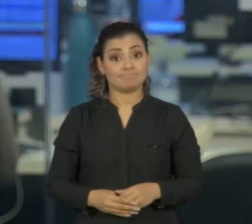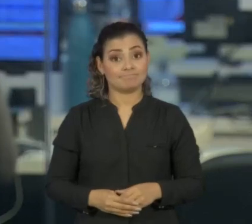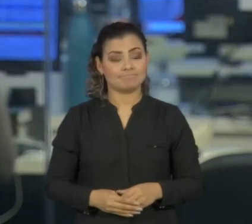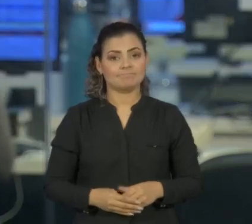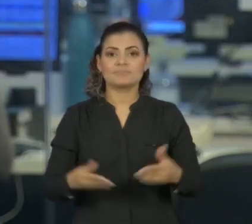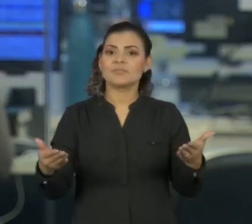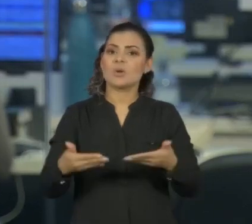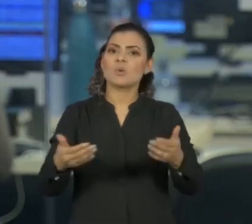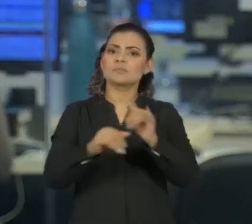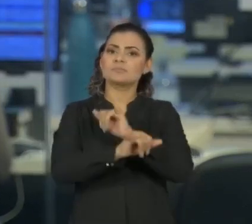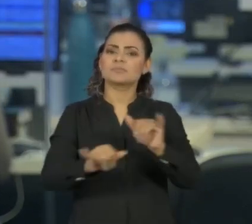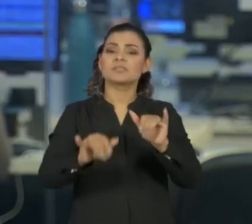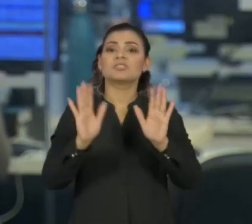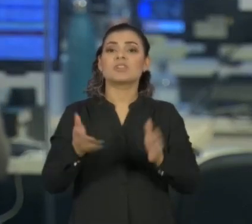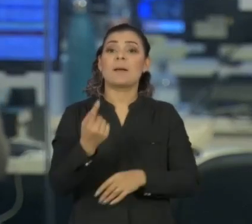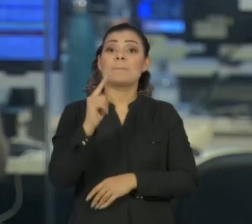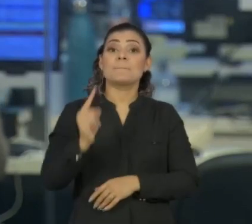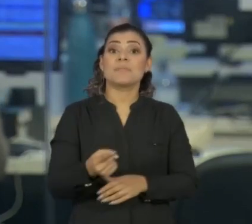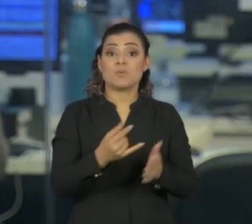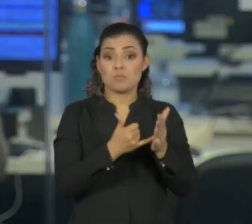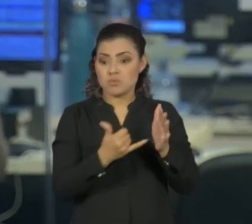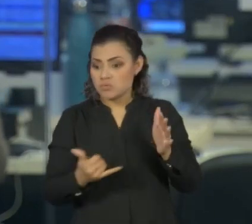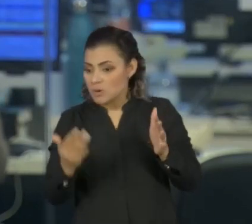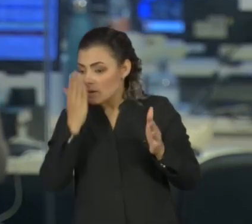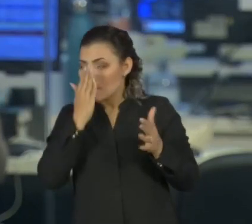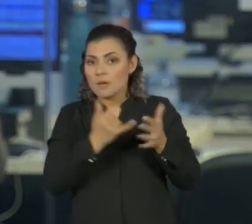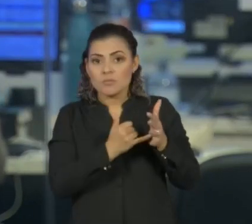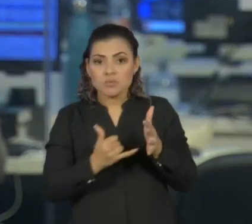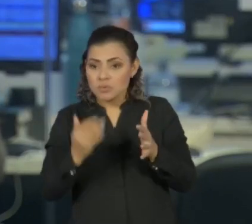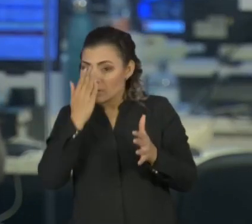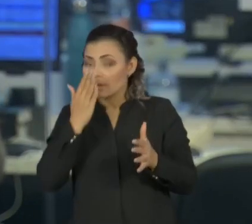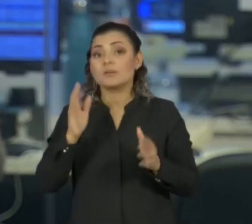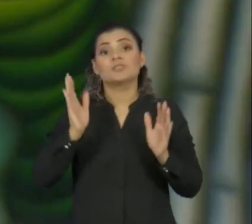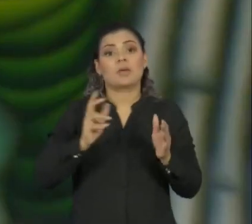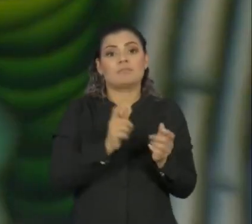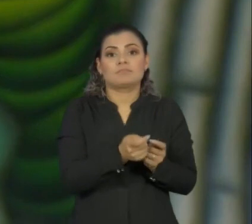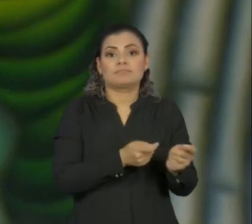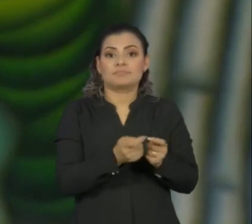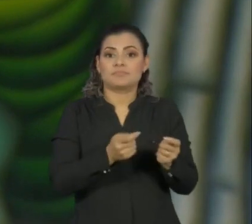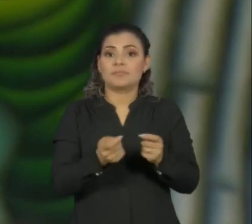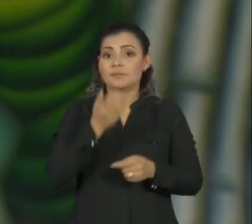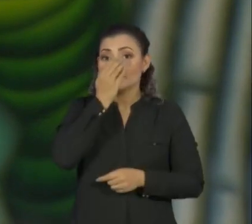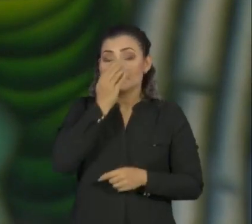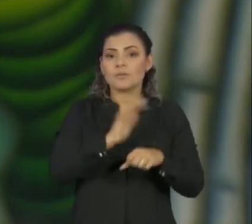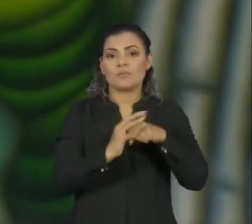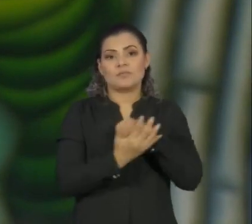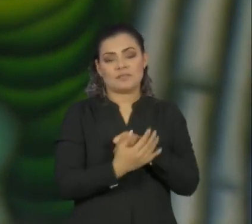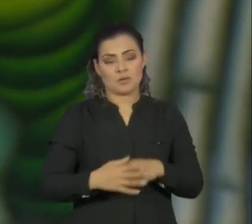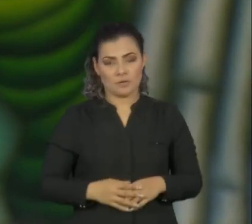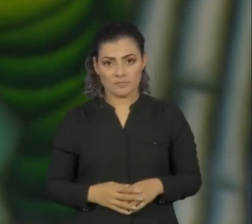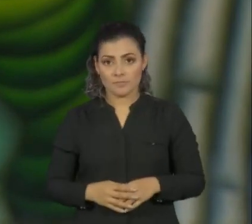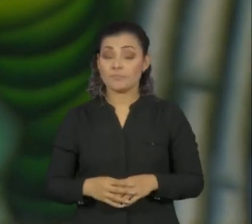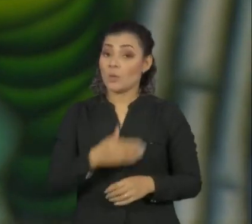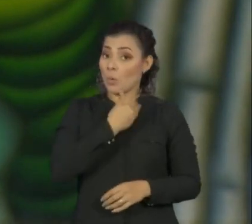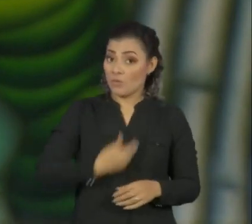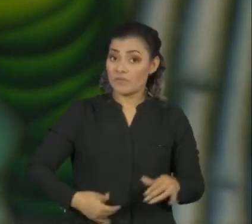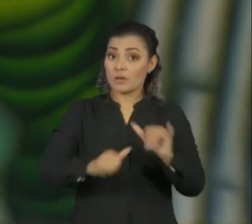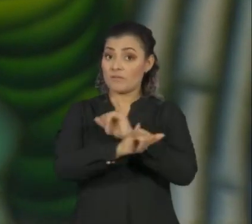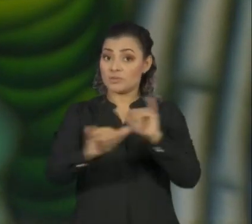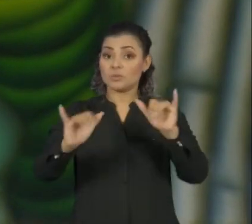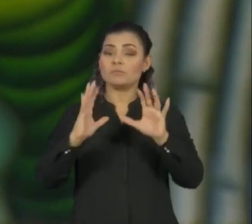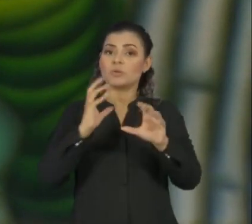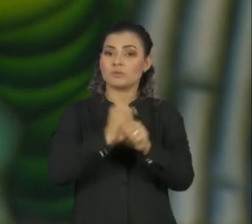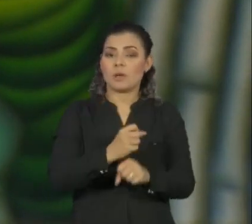A cidade hoje é a chegada de cerca de mil respiradores para o combate à Covid-19. Segundo o governo, ao todo,